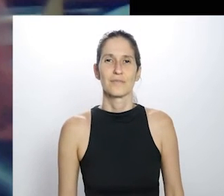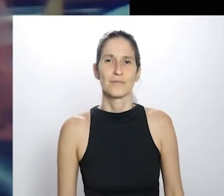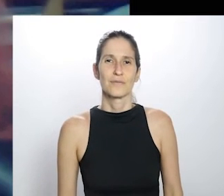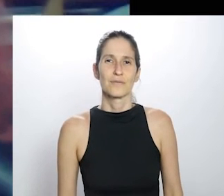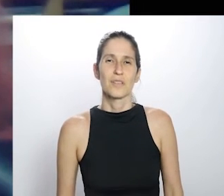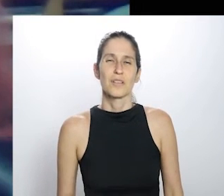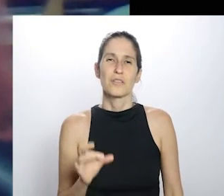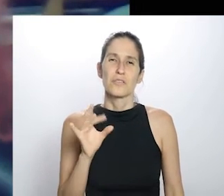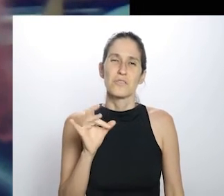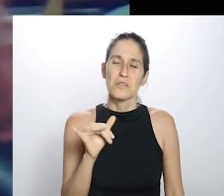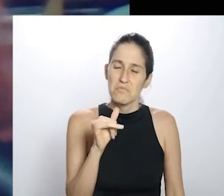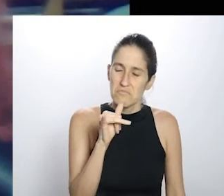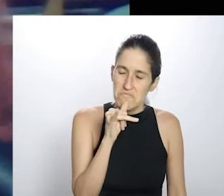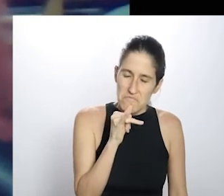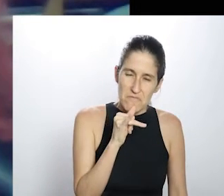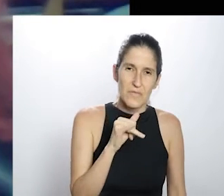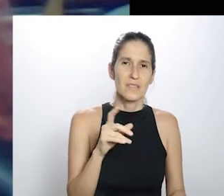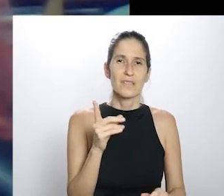não ficar...